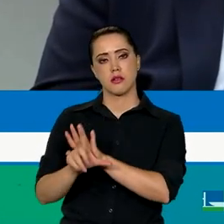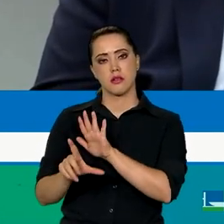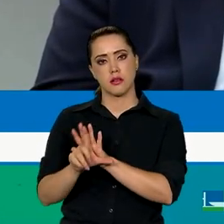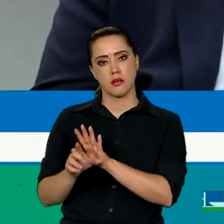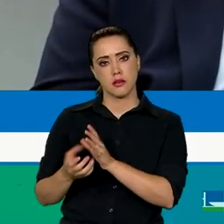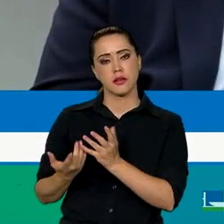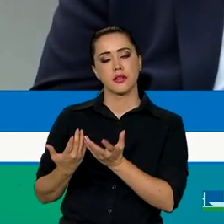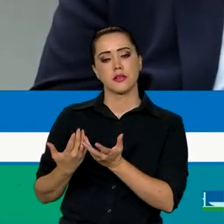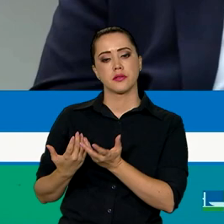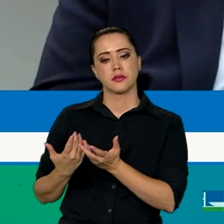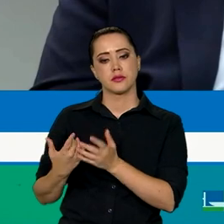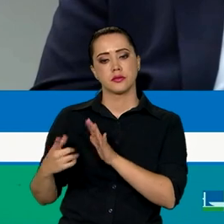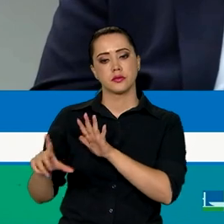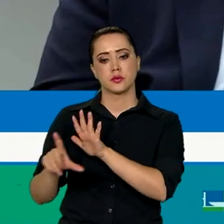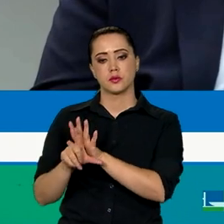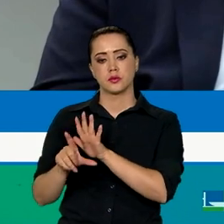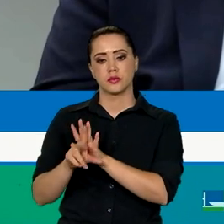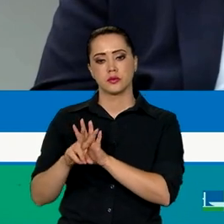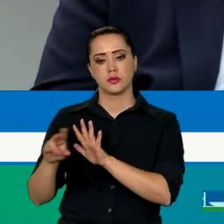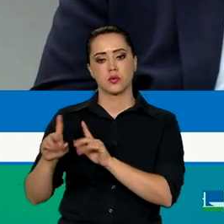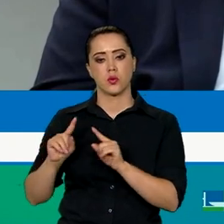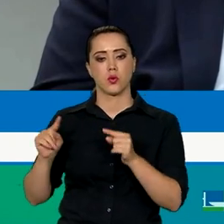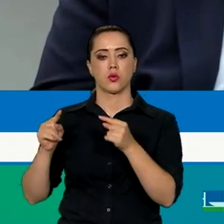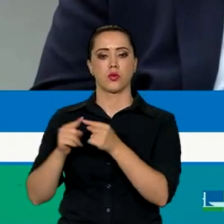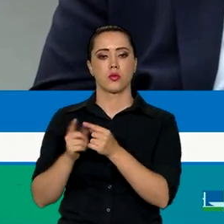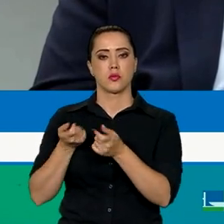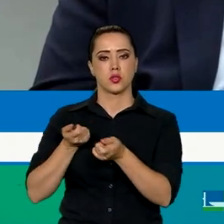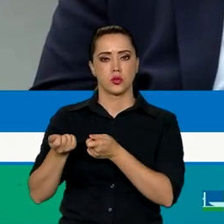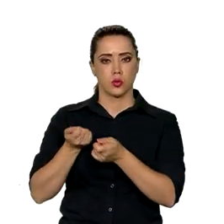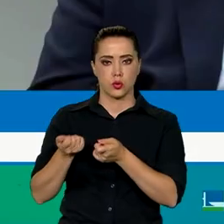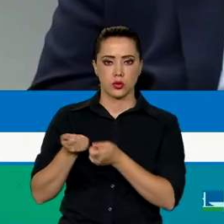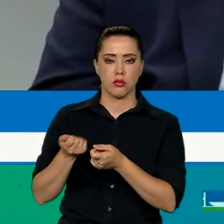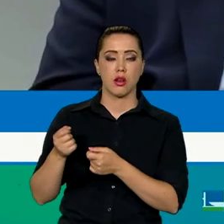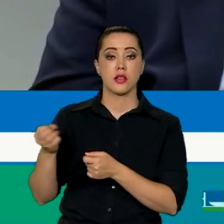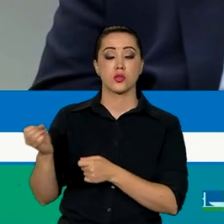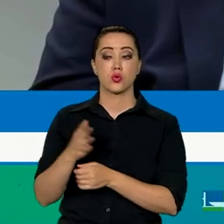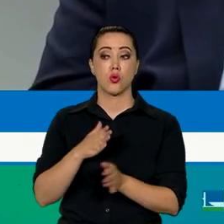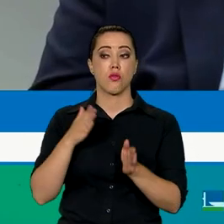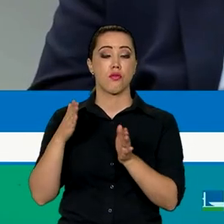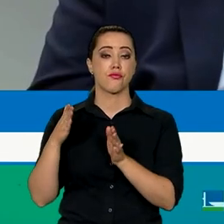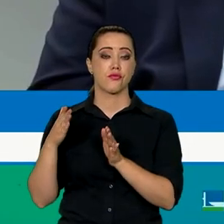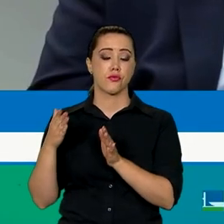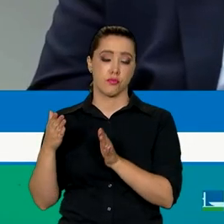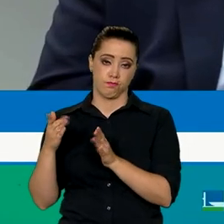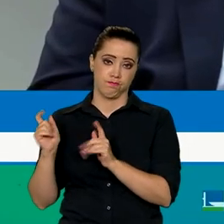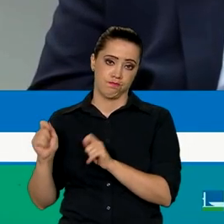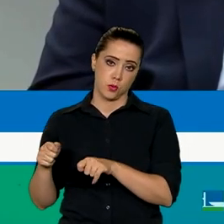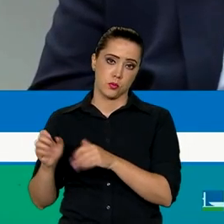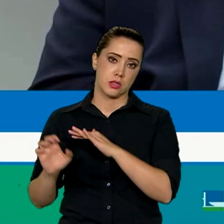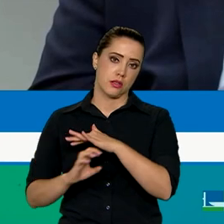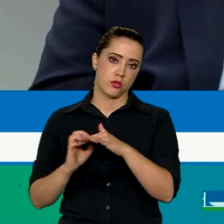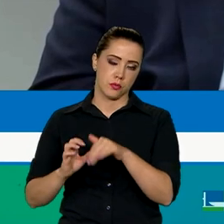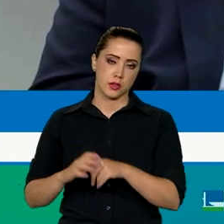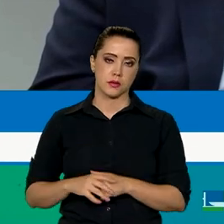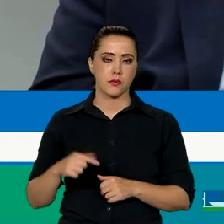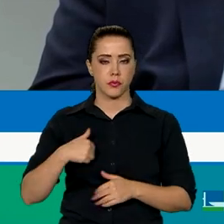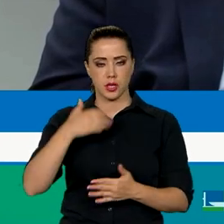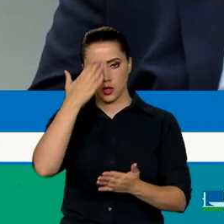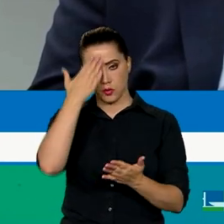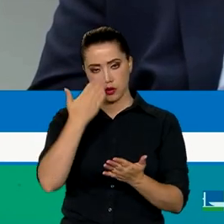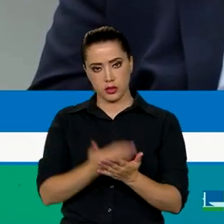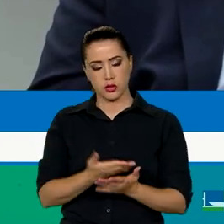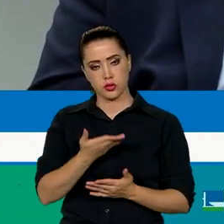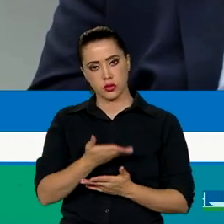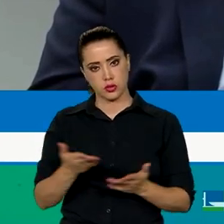empreender uma legislação que vise regular esse mercado novo e eu tenho a convicção de que essa casa, um